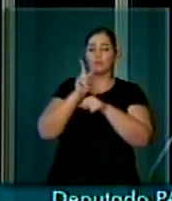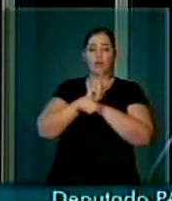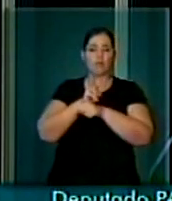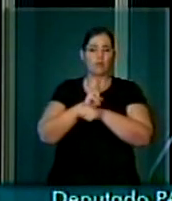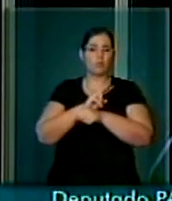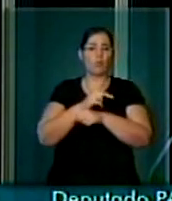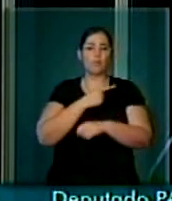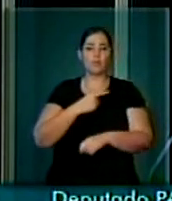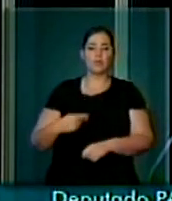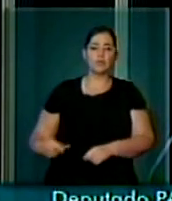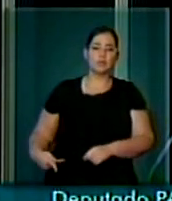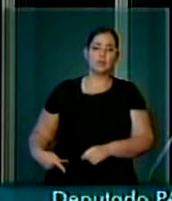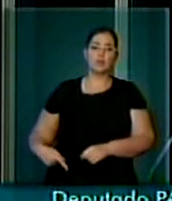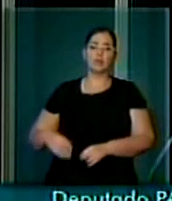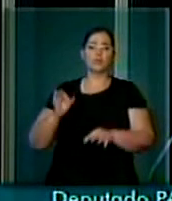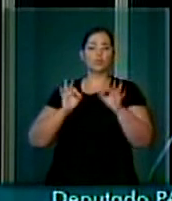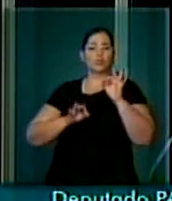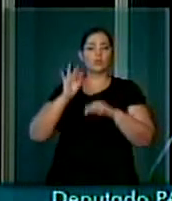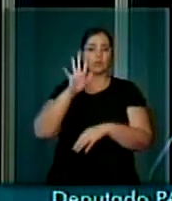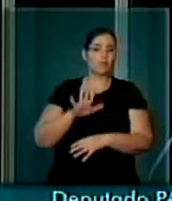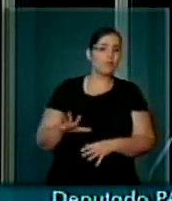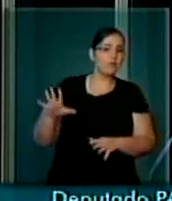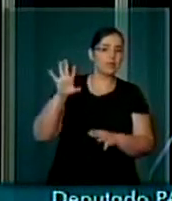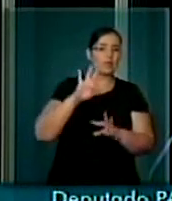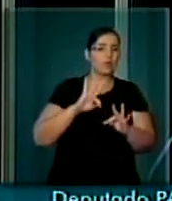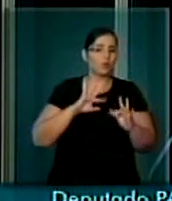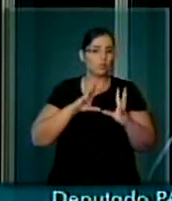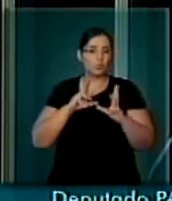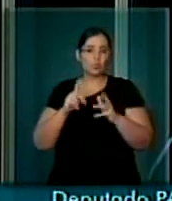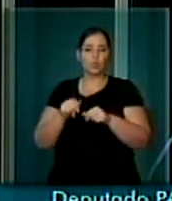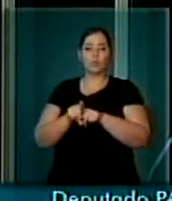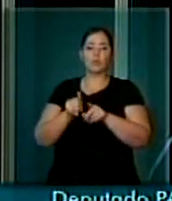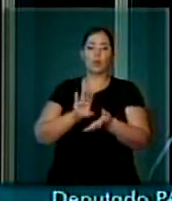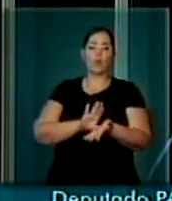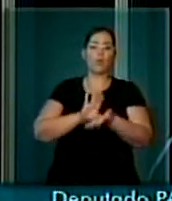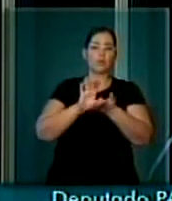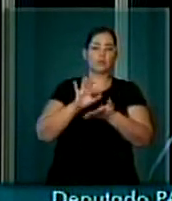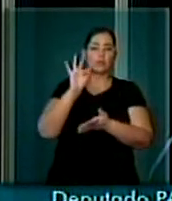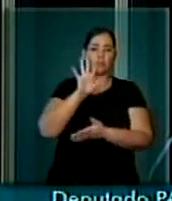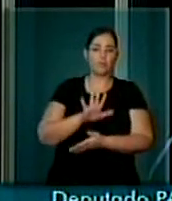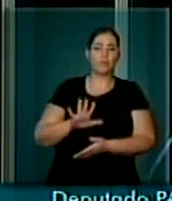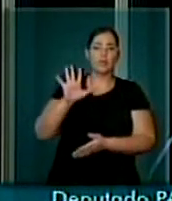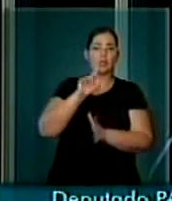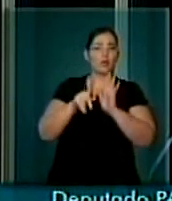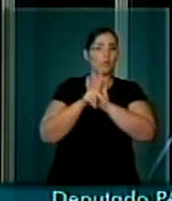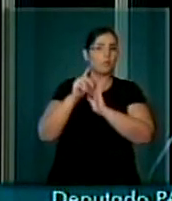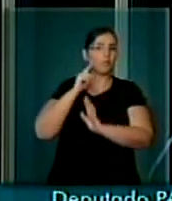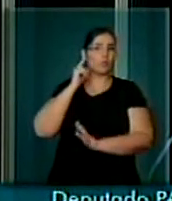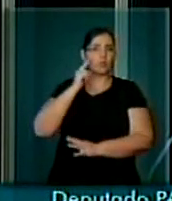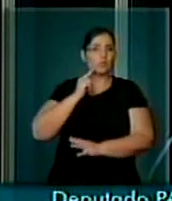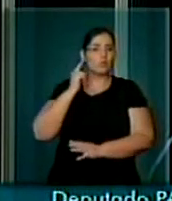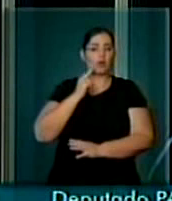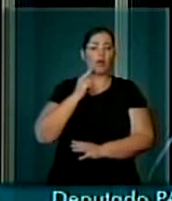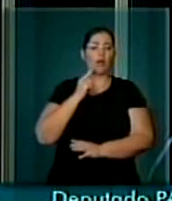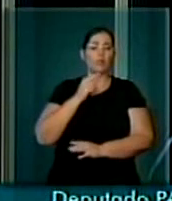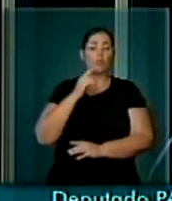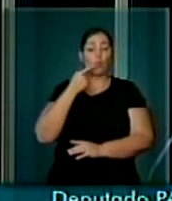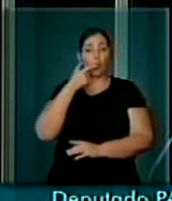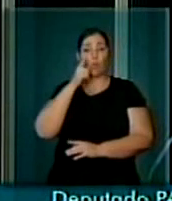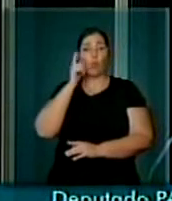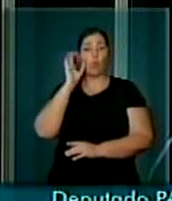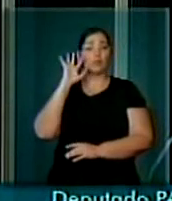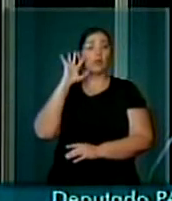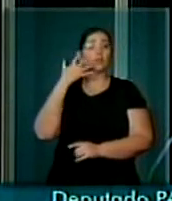presidente das ações federais e do Conselho Federal dos Advogados, decidiu ontem,